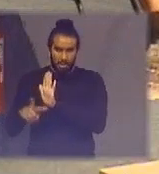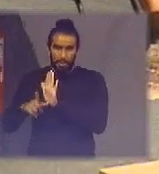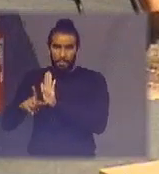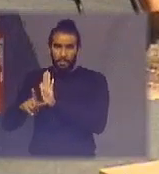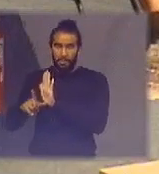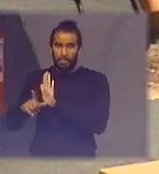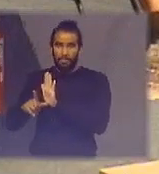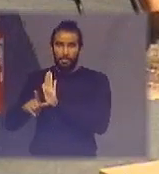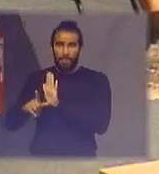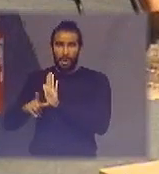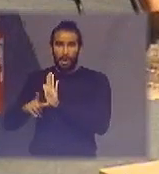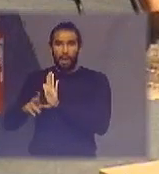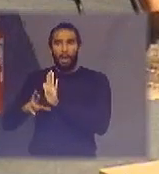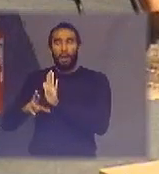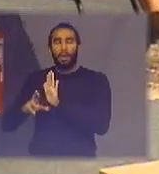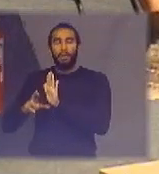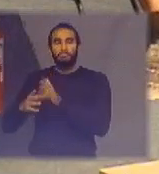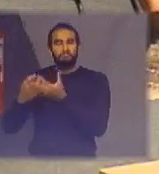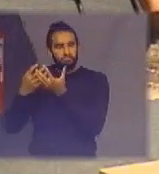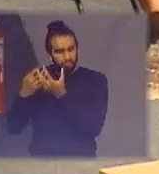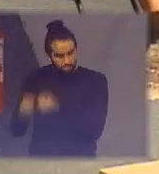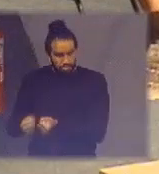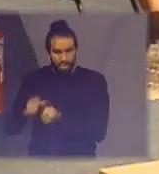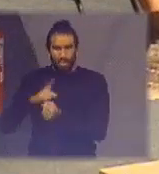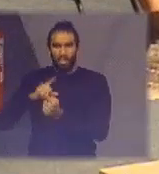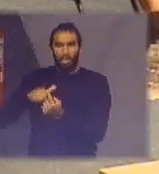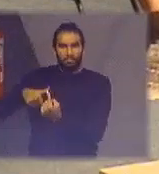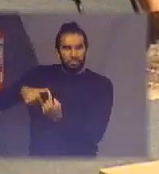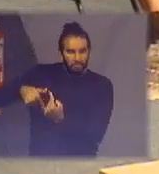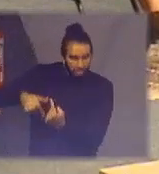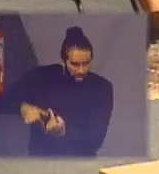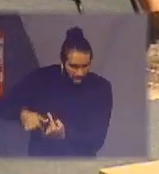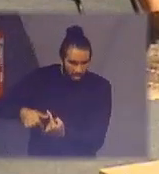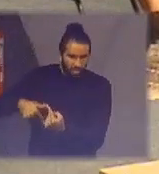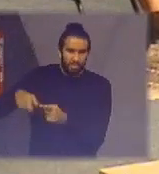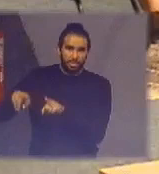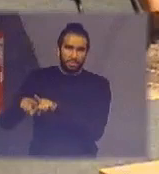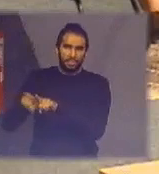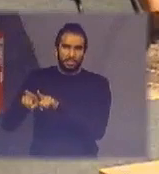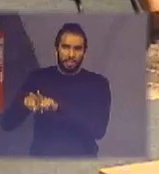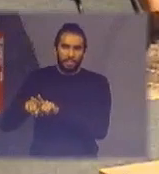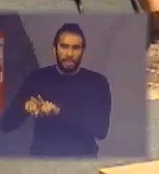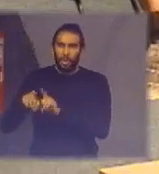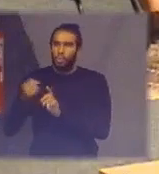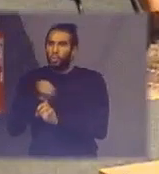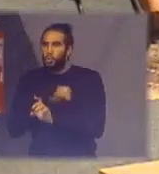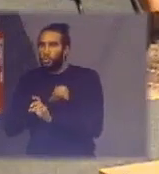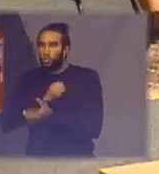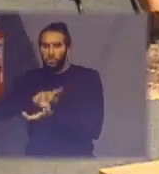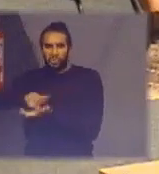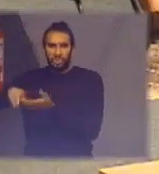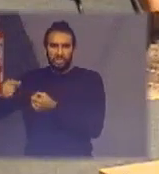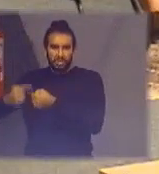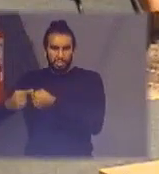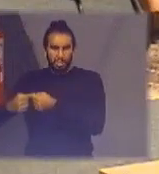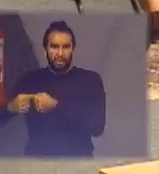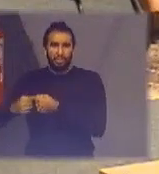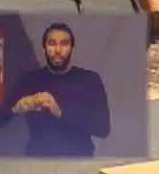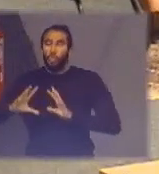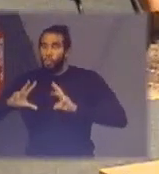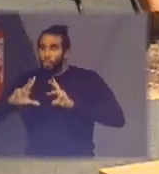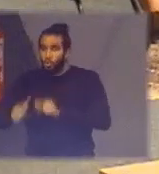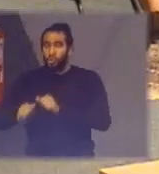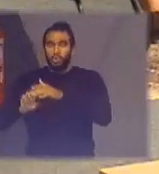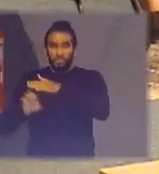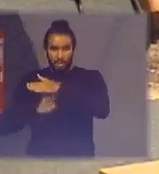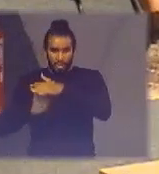todo o Brasil com metas de número de pontos e número de cidades todas as empresas